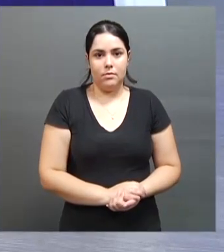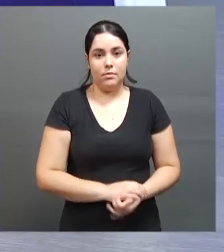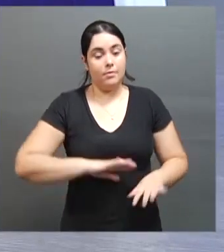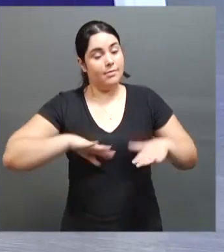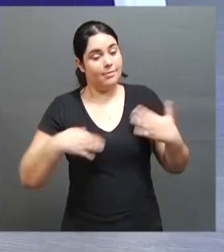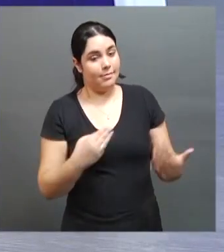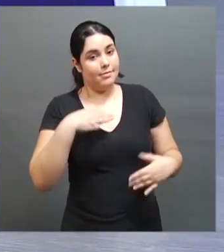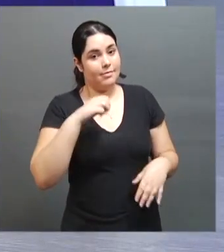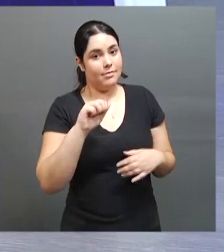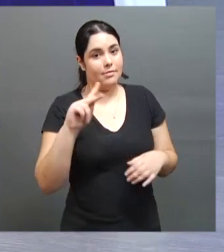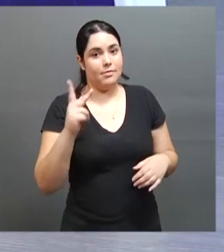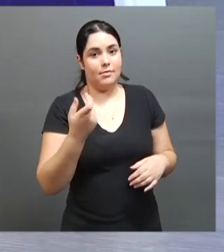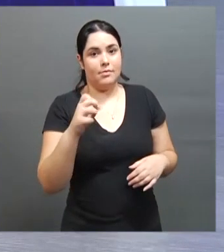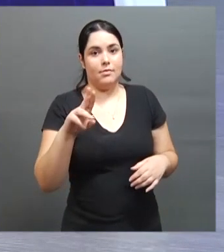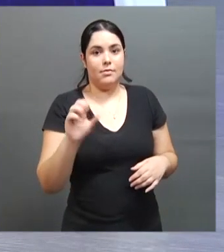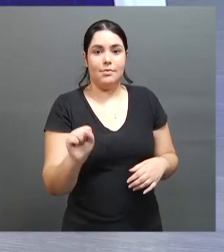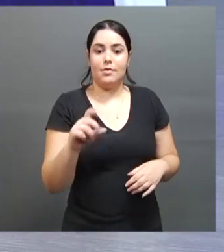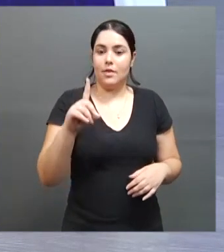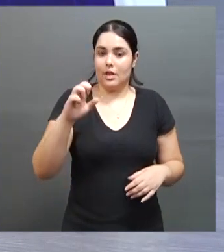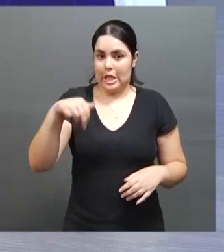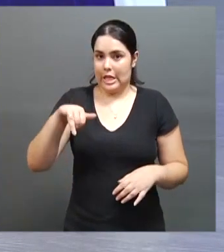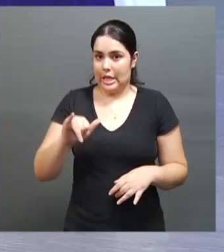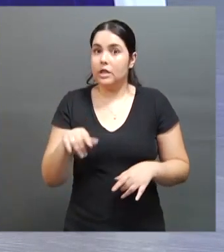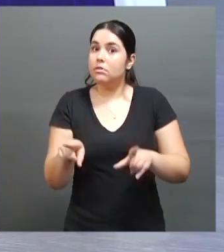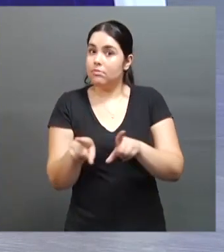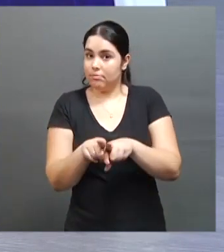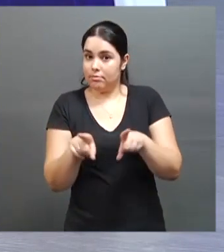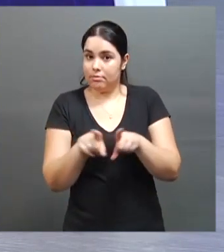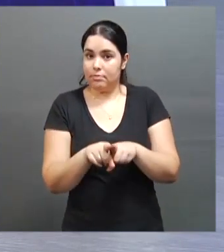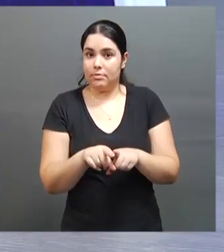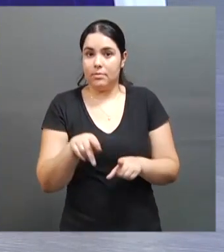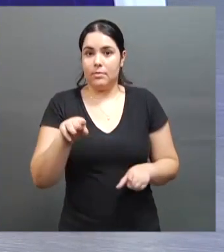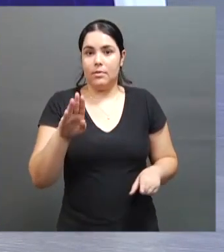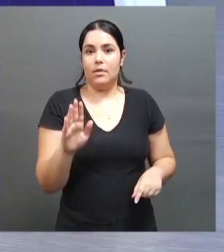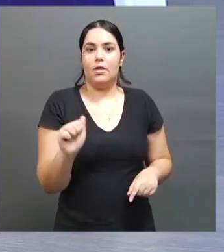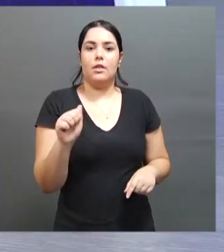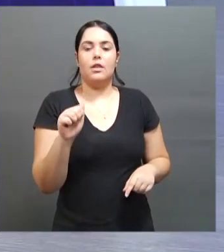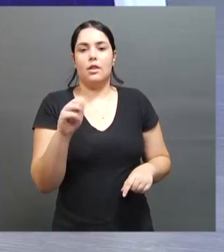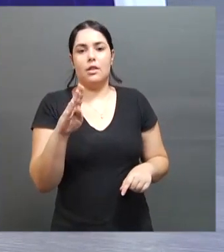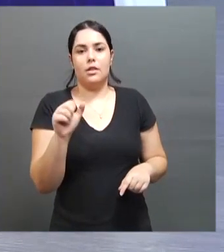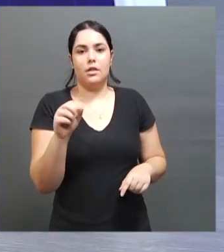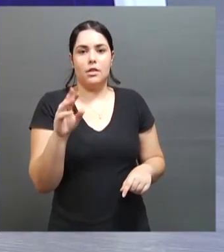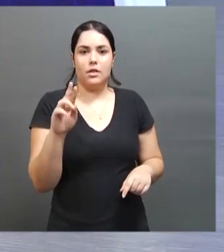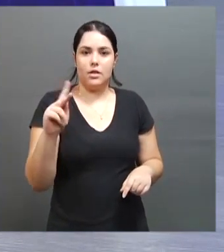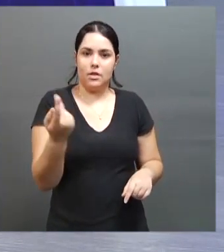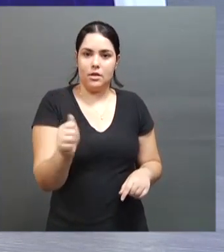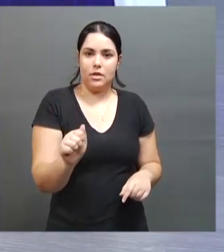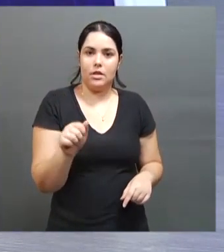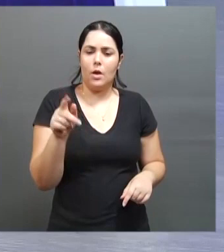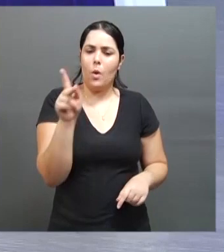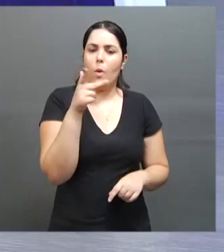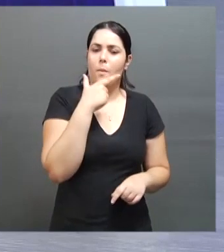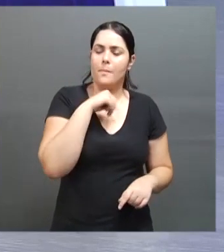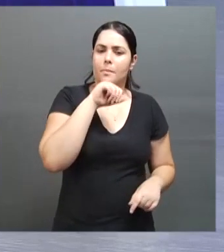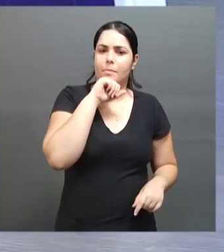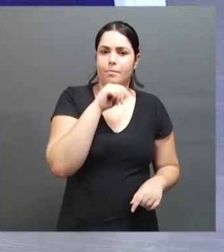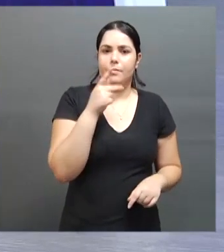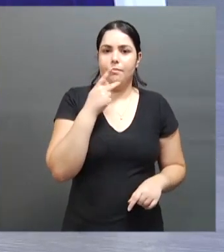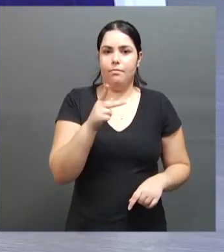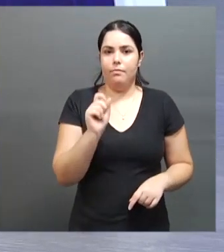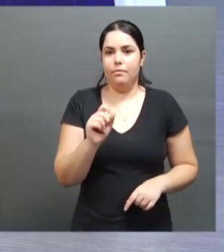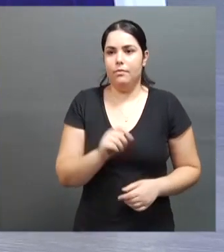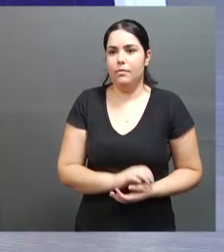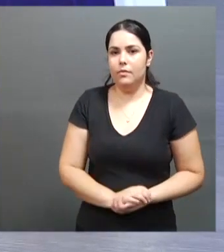Assim como o Matheus, a Dani, que está aqui no estúdio, ela pratica justamente a bocha, né, Dani? E aí a gente achou interessante que o pai do Matheus é o